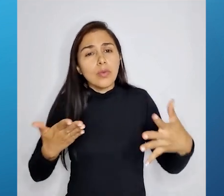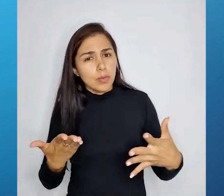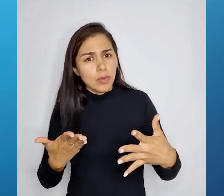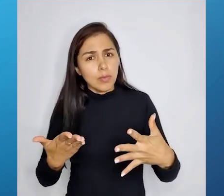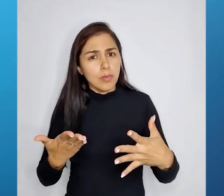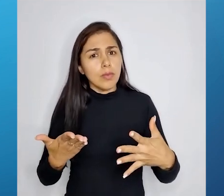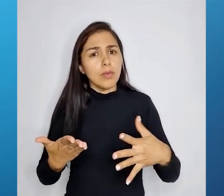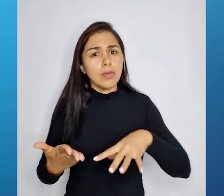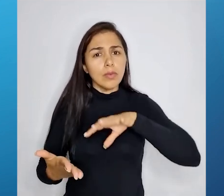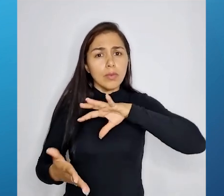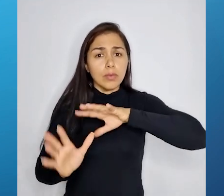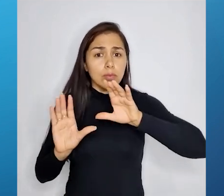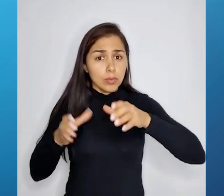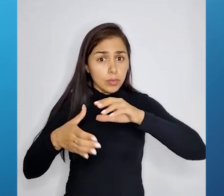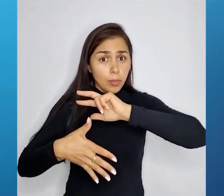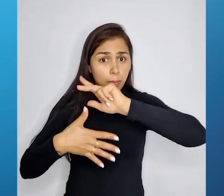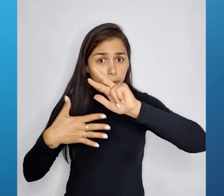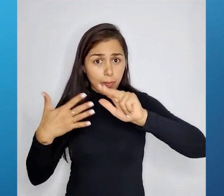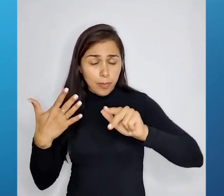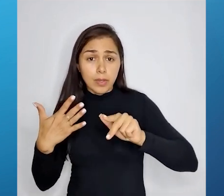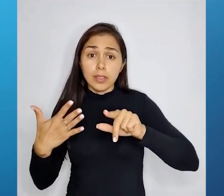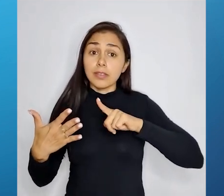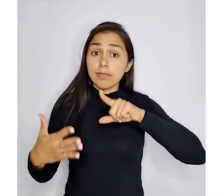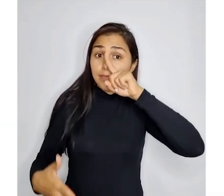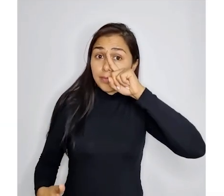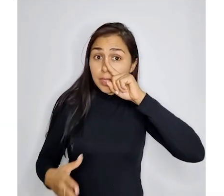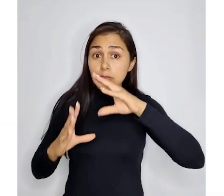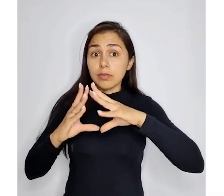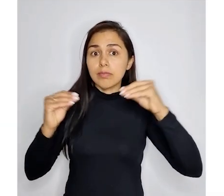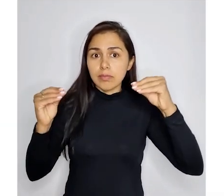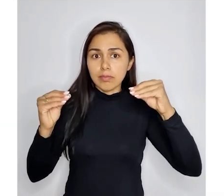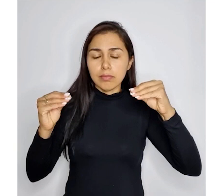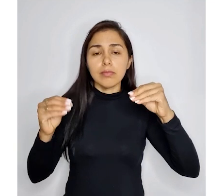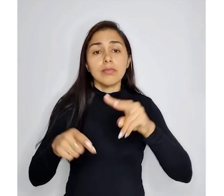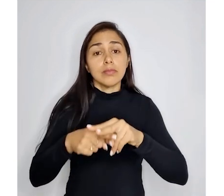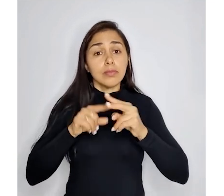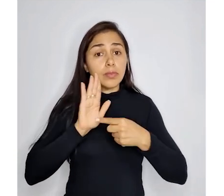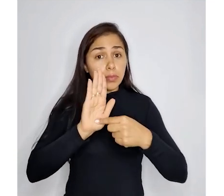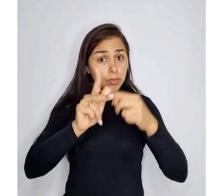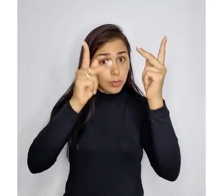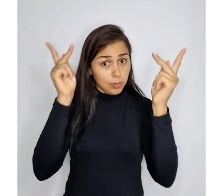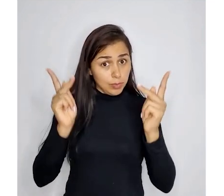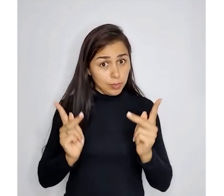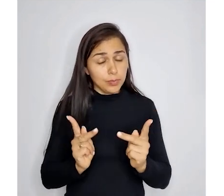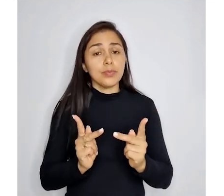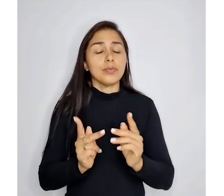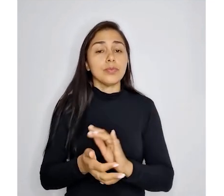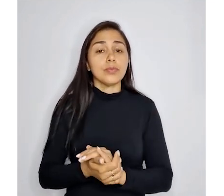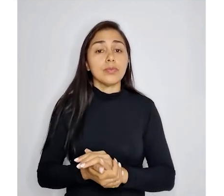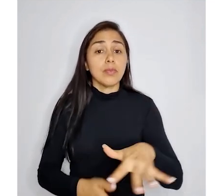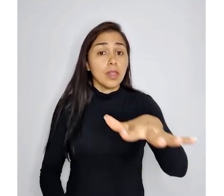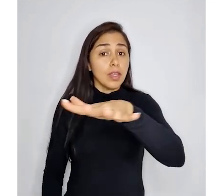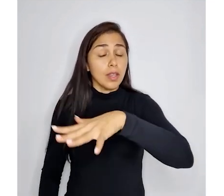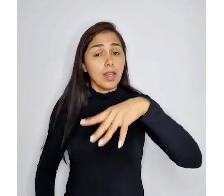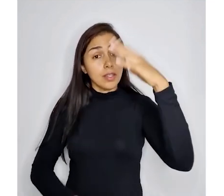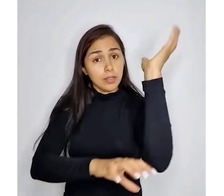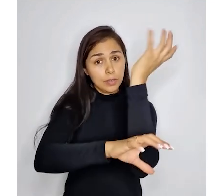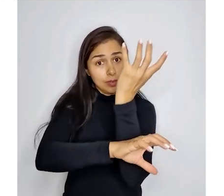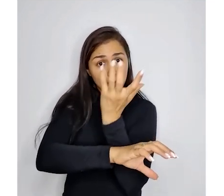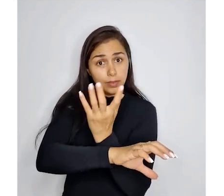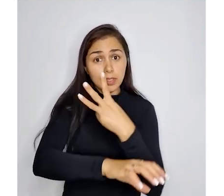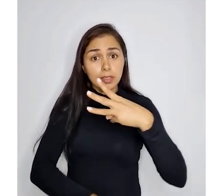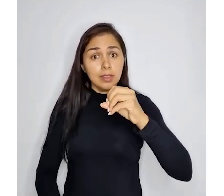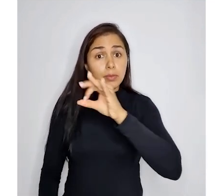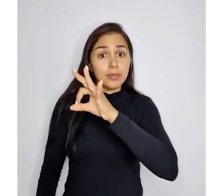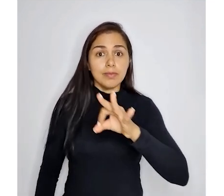ameaçadas? Então, para isso, é feito um mapeamento. Observem ali o cerrado, 30% da área também já foi desmatada.